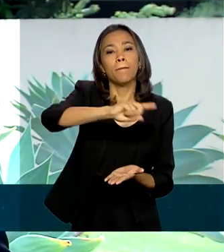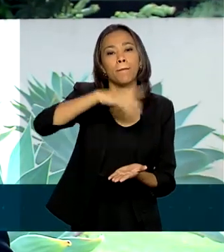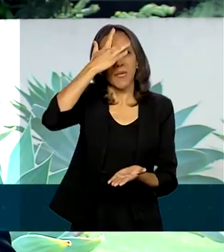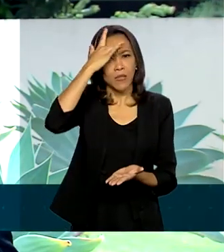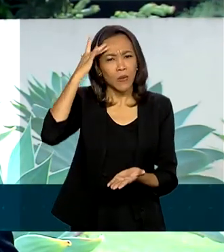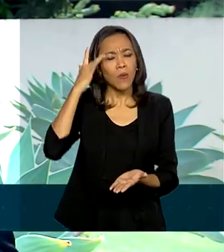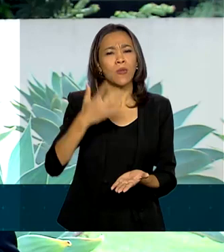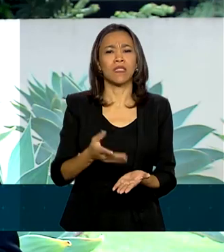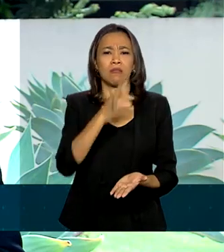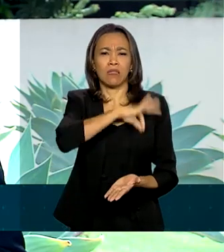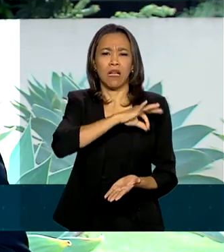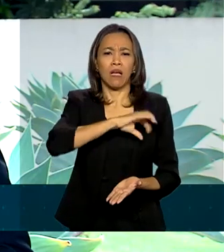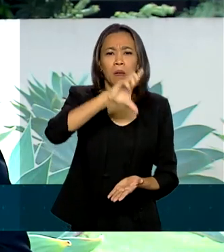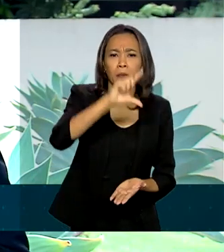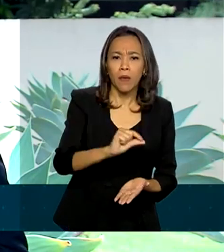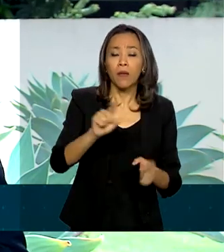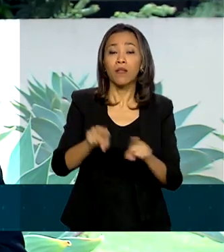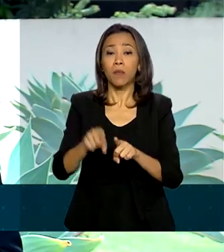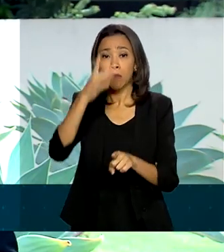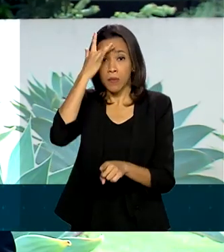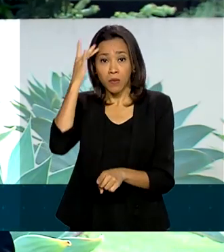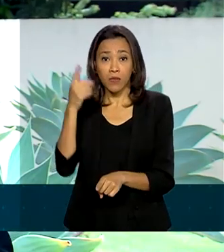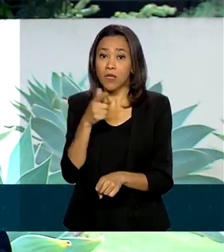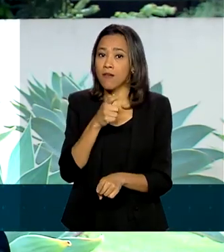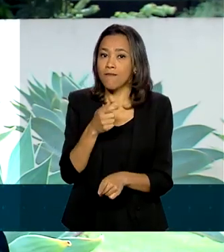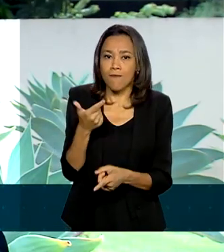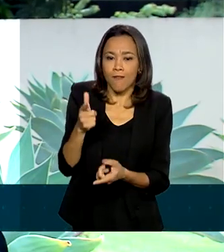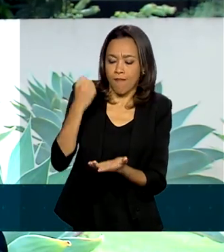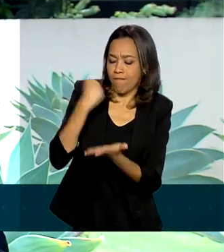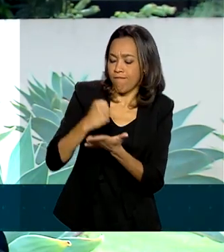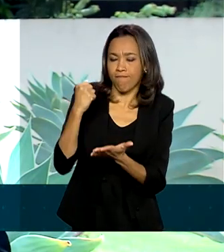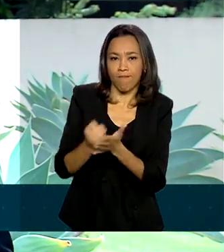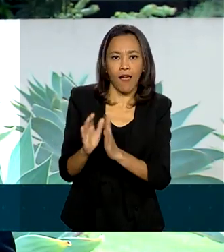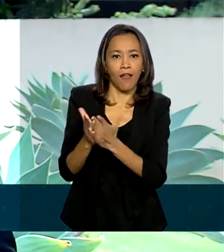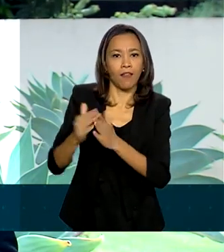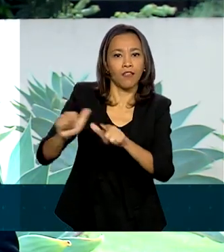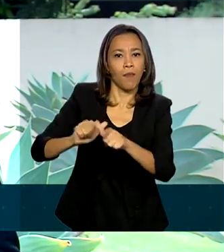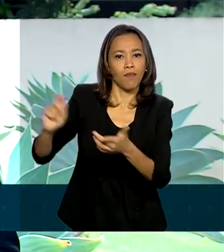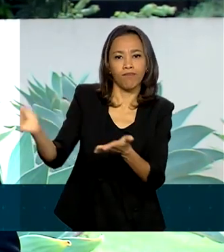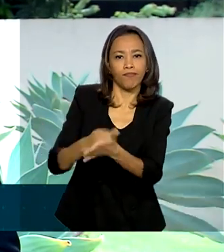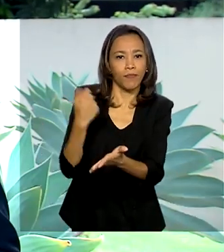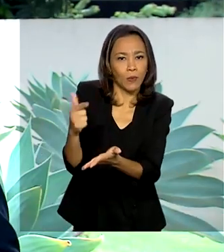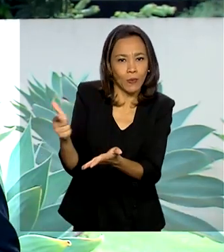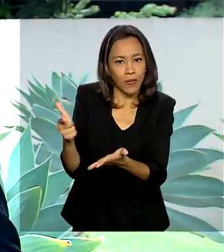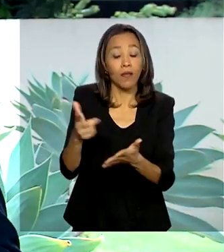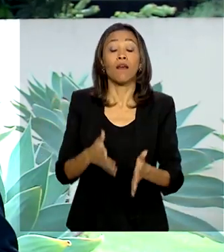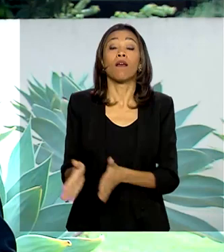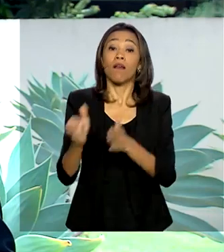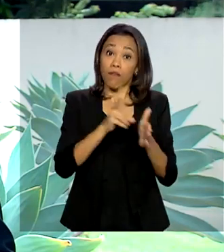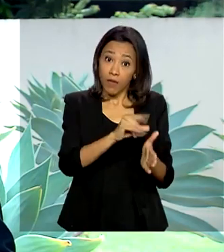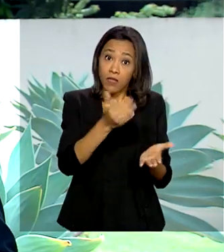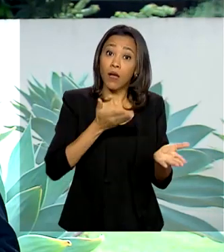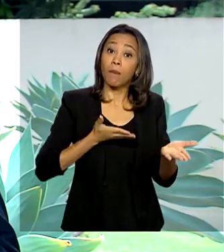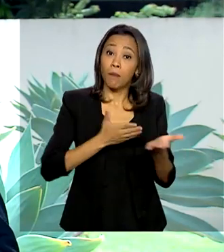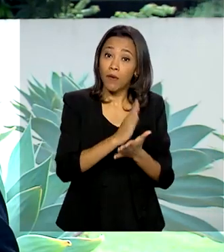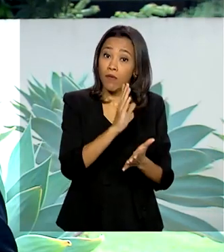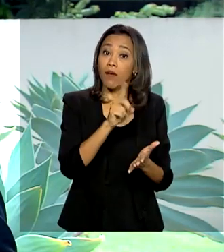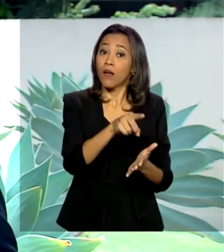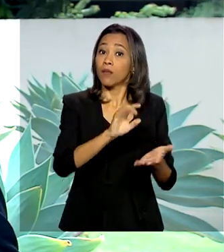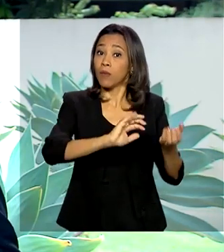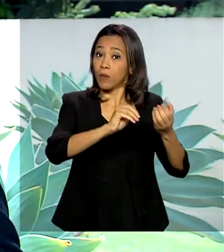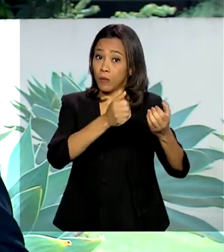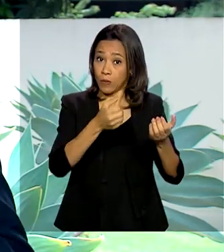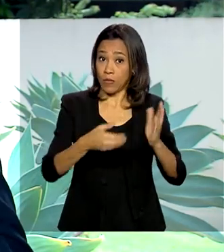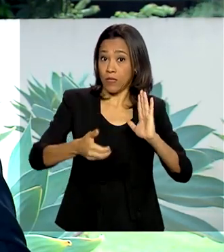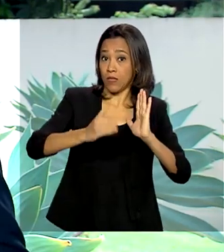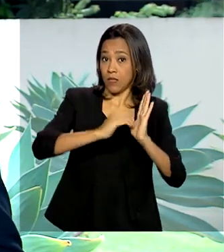trabalhadores informais. E de acordo com o texto, que ainda deverá ser aprovado pelo Senado Federal, o auxílio será pago